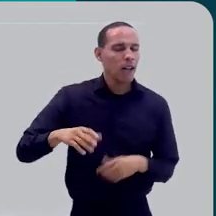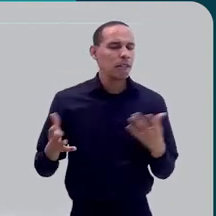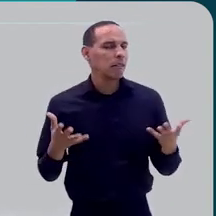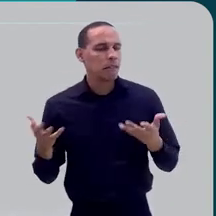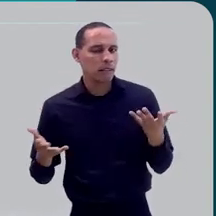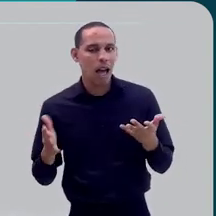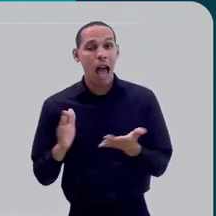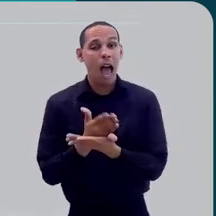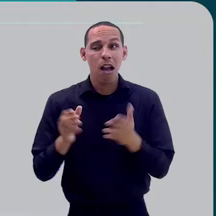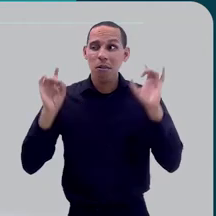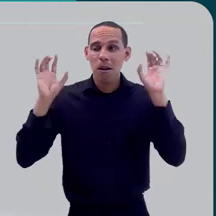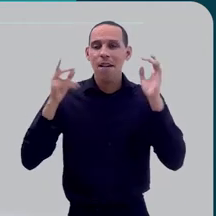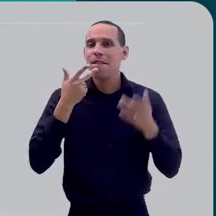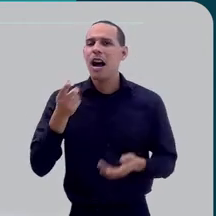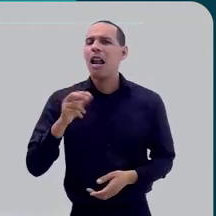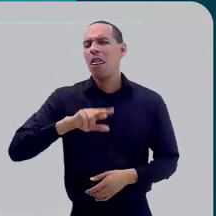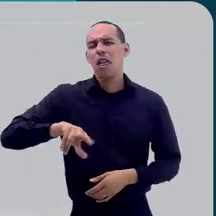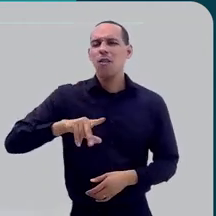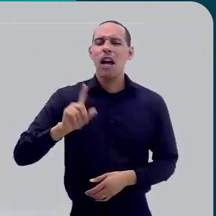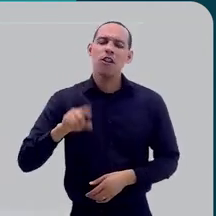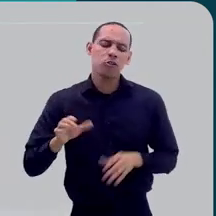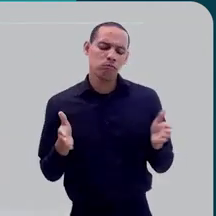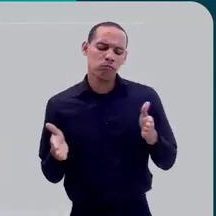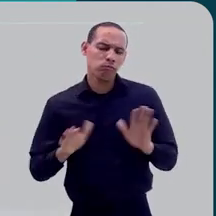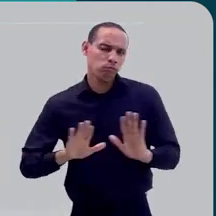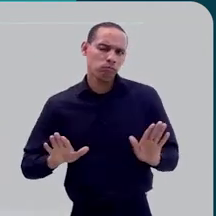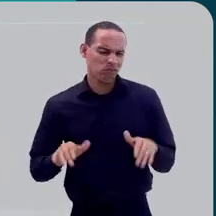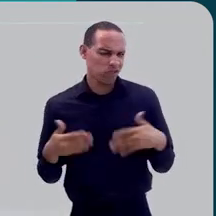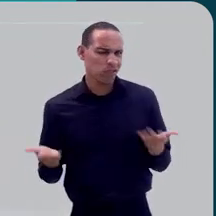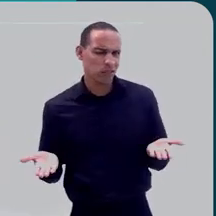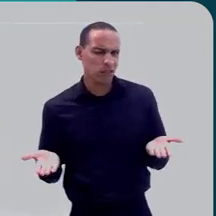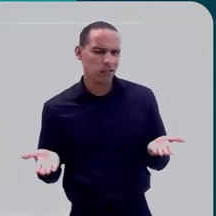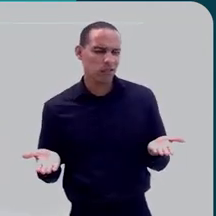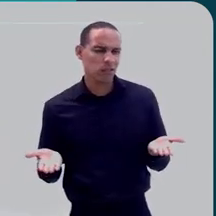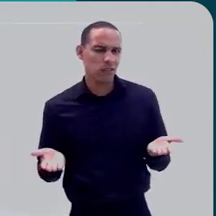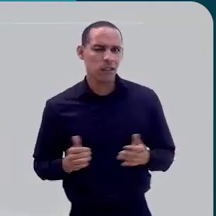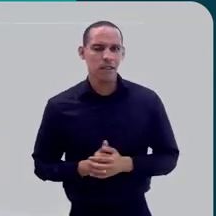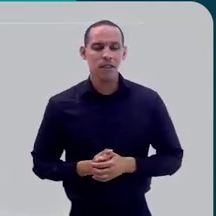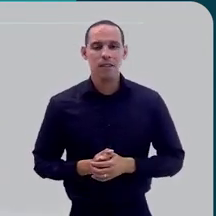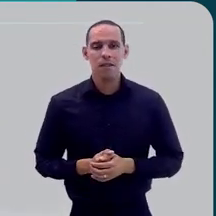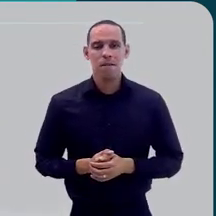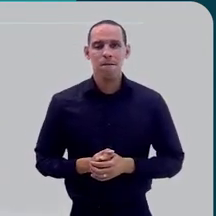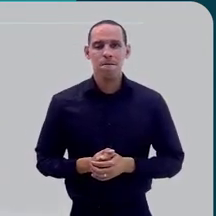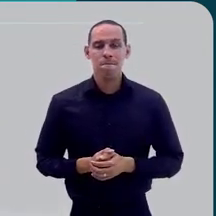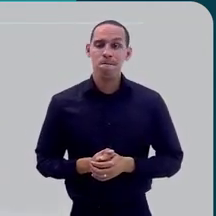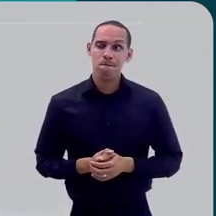especialista dizendo que não é uma doença, que é uma situação da vida.